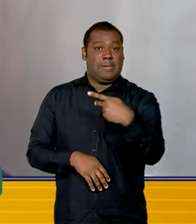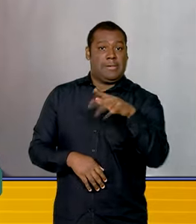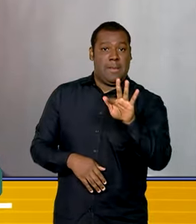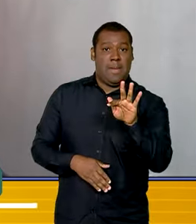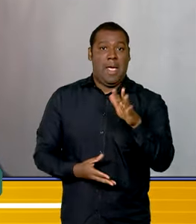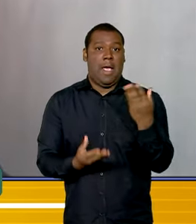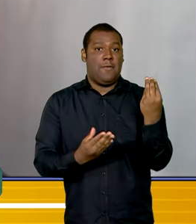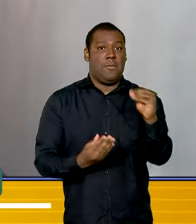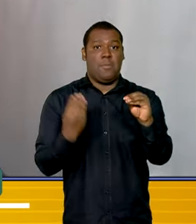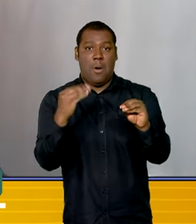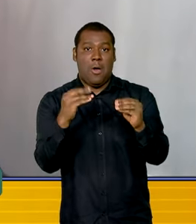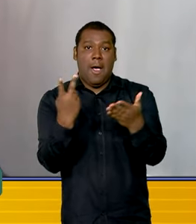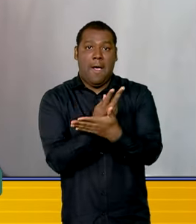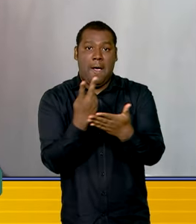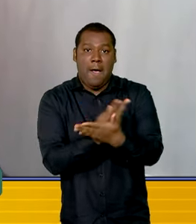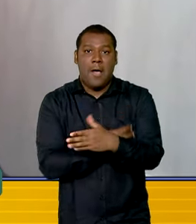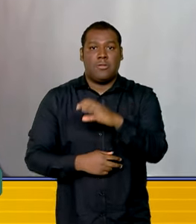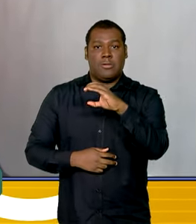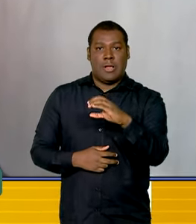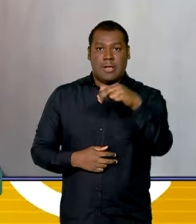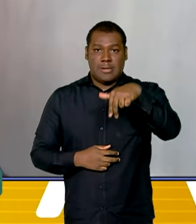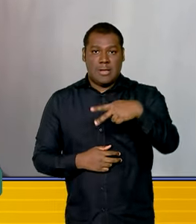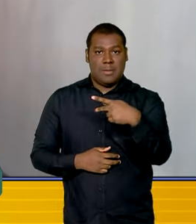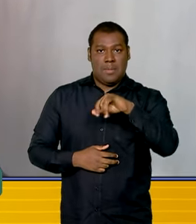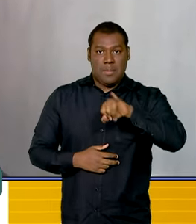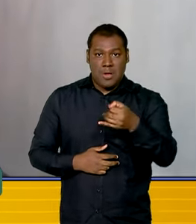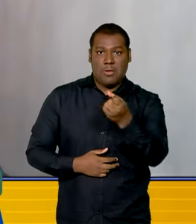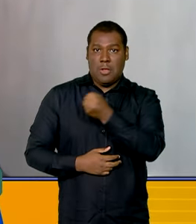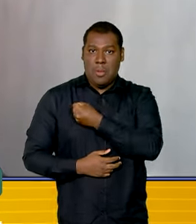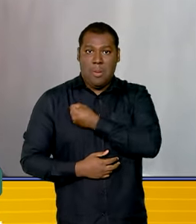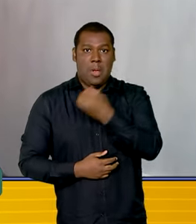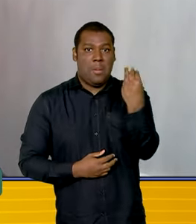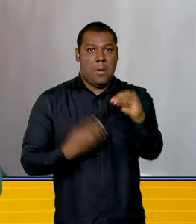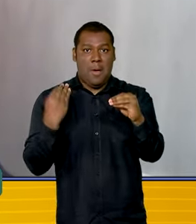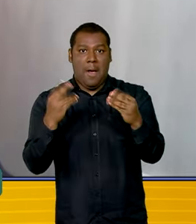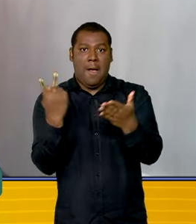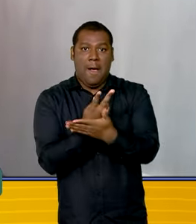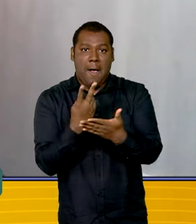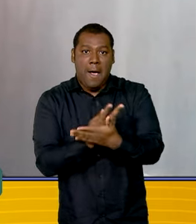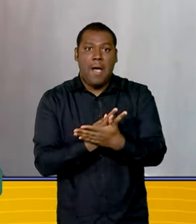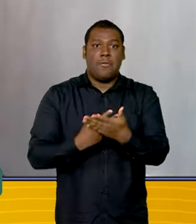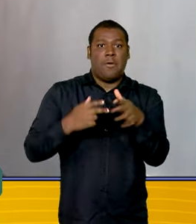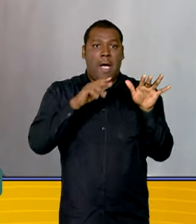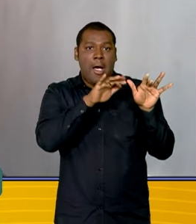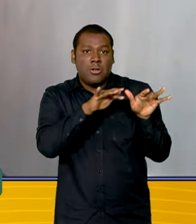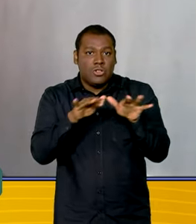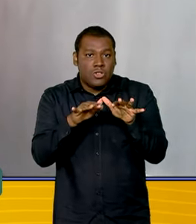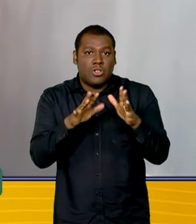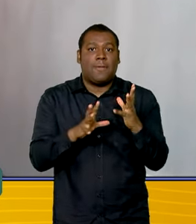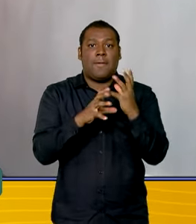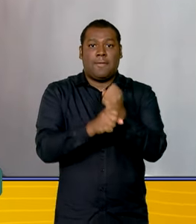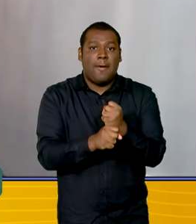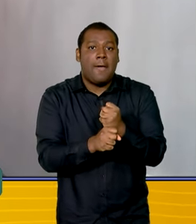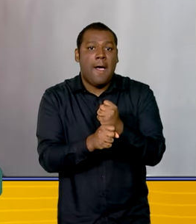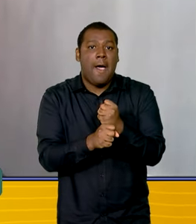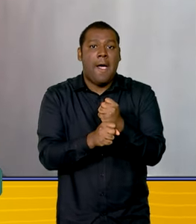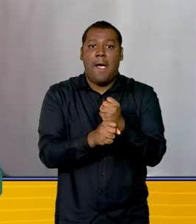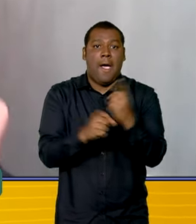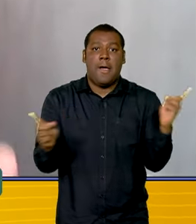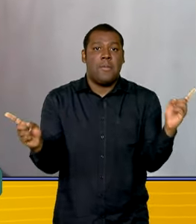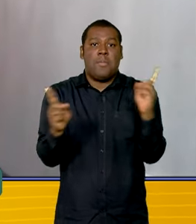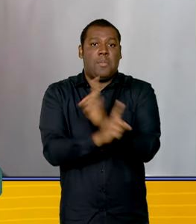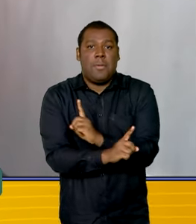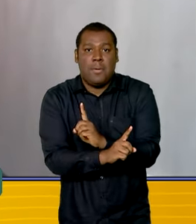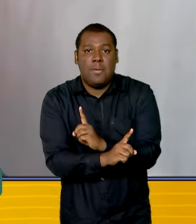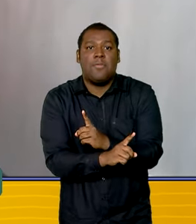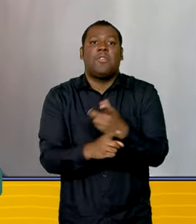ou era para botar um CNPJ, colocou outro número, ou na hora de digitar um valor, inverter um campo e aí ficou muito diferente. Por